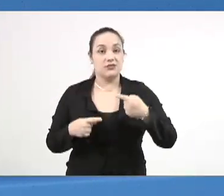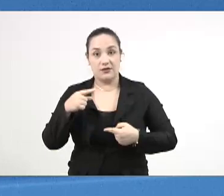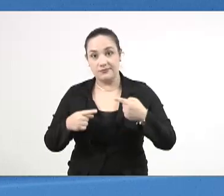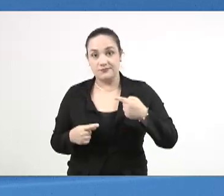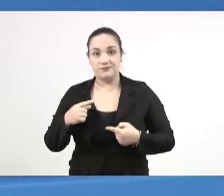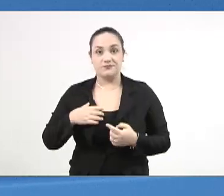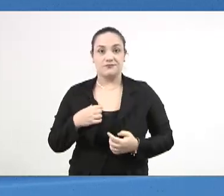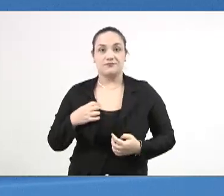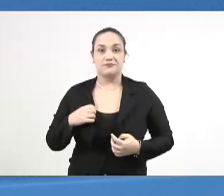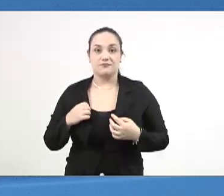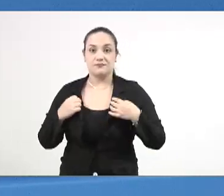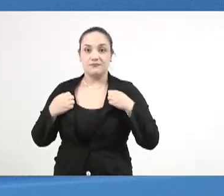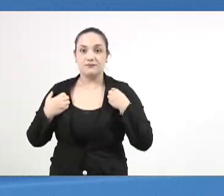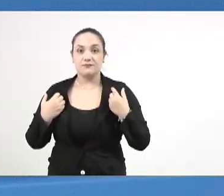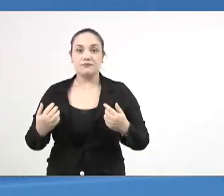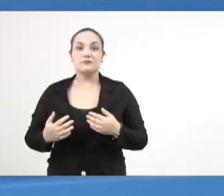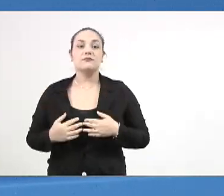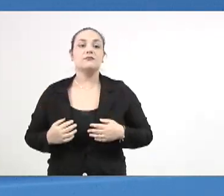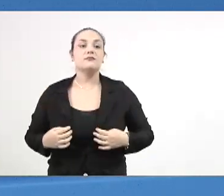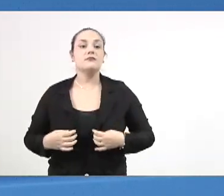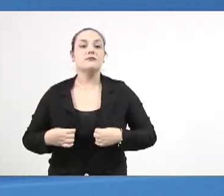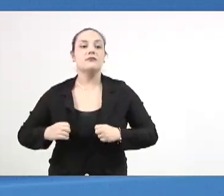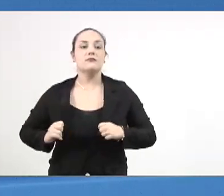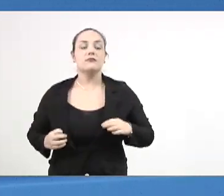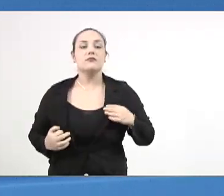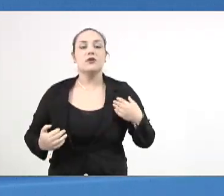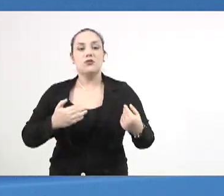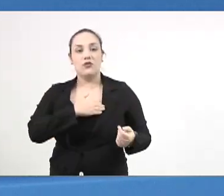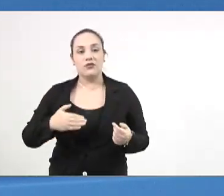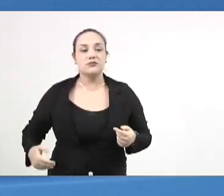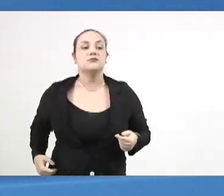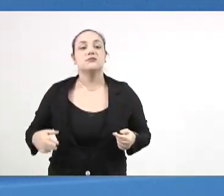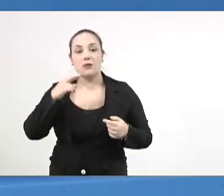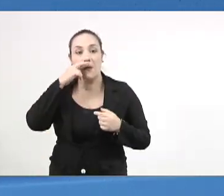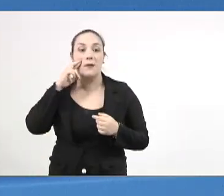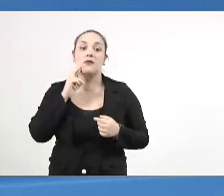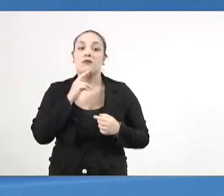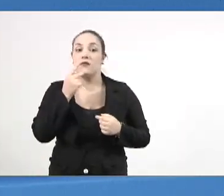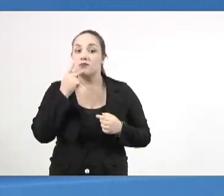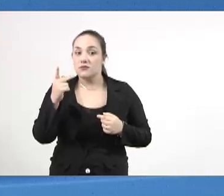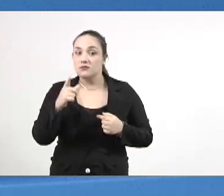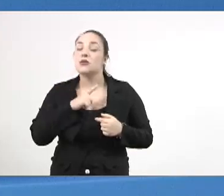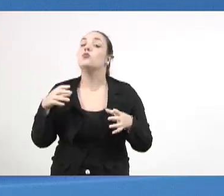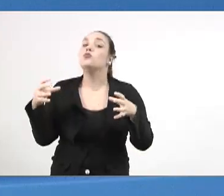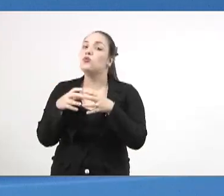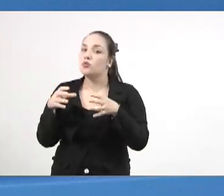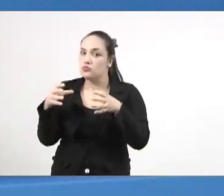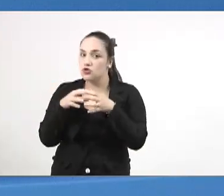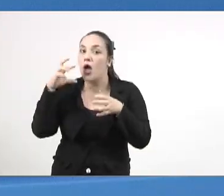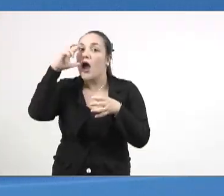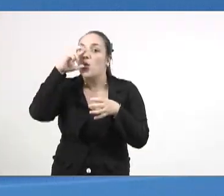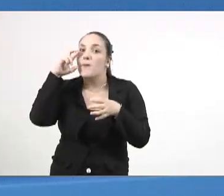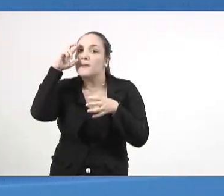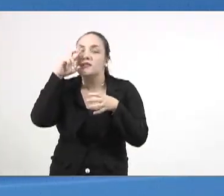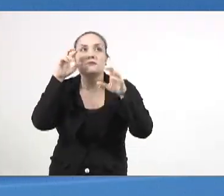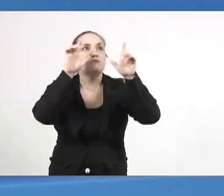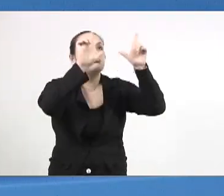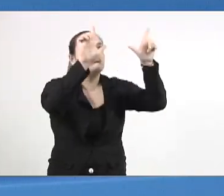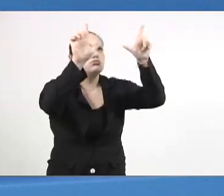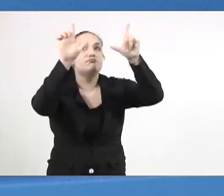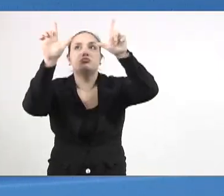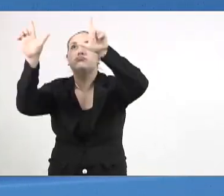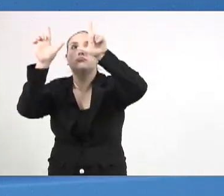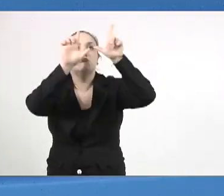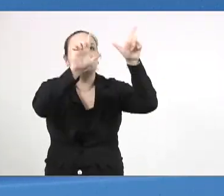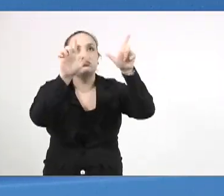e o governador Riedel nos informou que existe aqui uma central de monitoramento, todos os